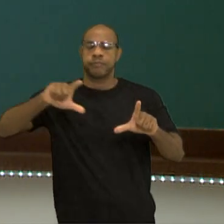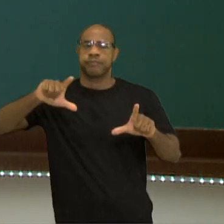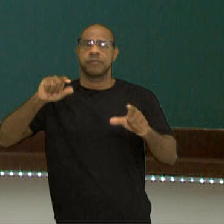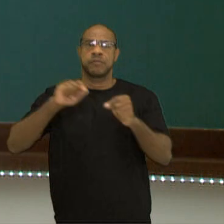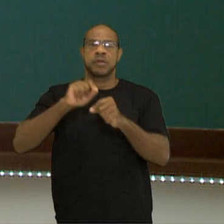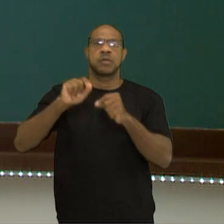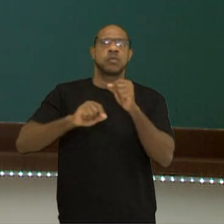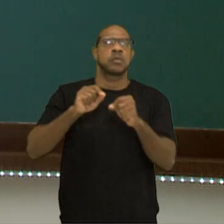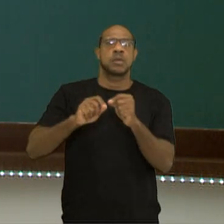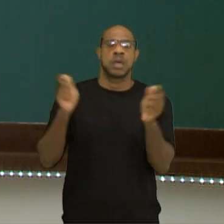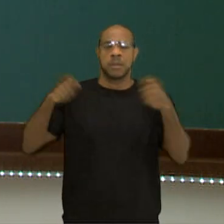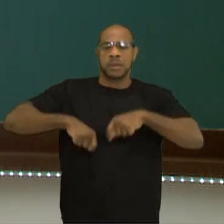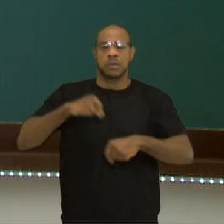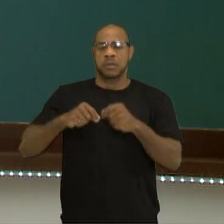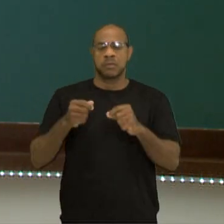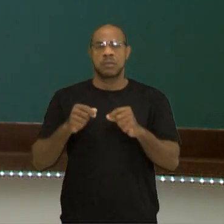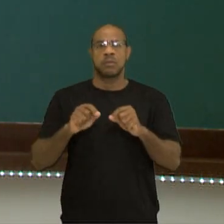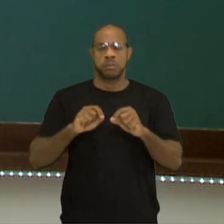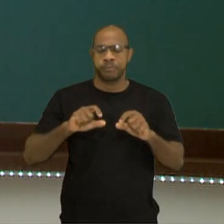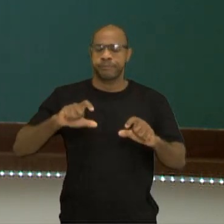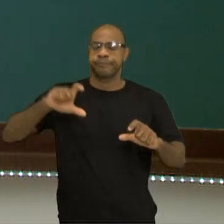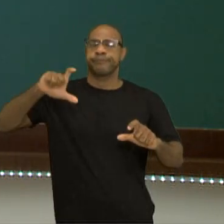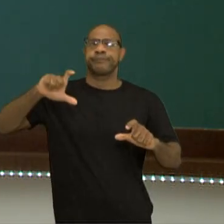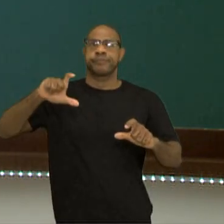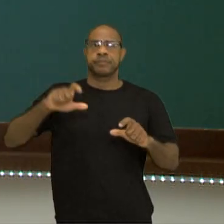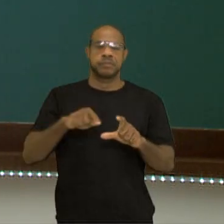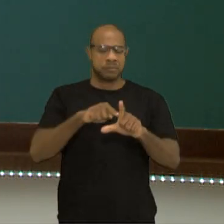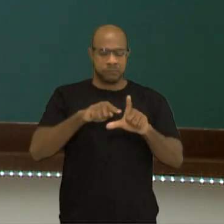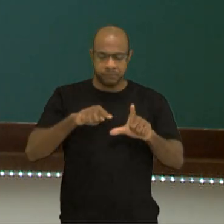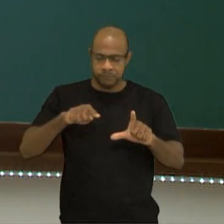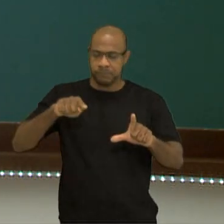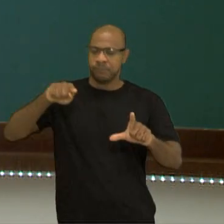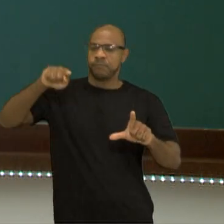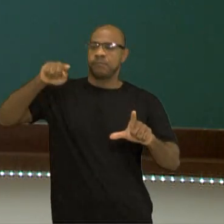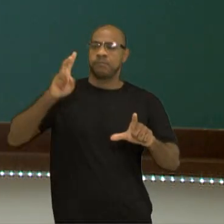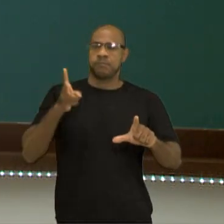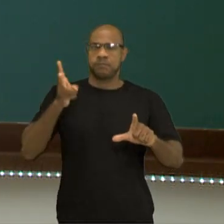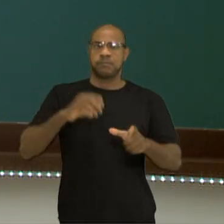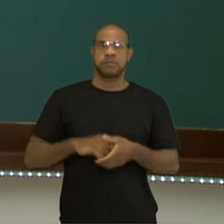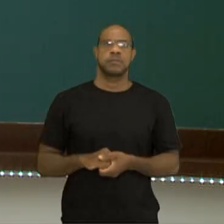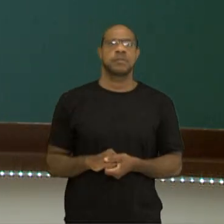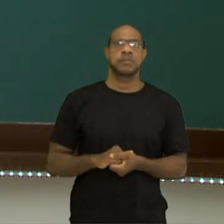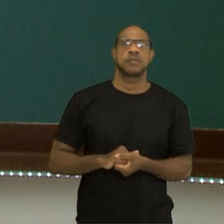coeficiente, a capacidade aumente, porque a linha está sempre aí caminhando para cima.